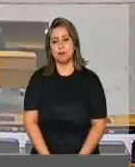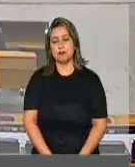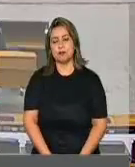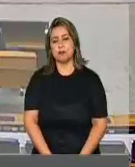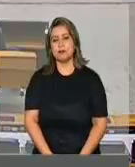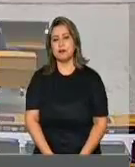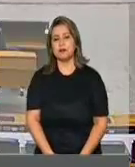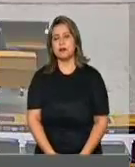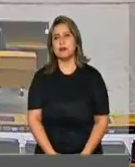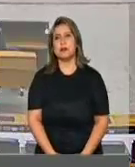Muito obrigado, deputado Saguas.